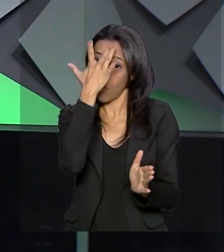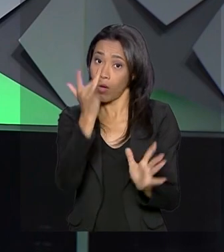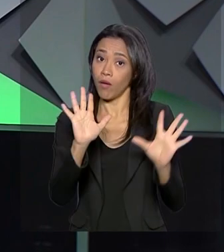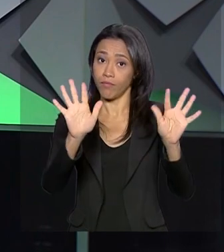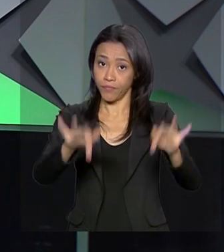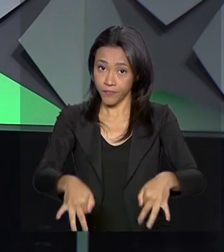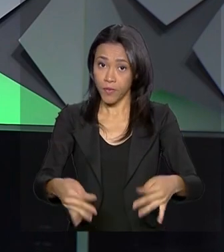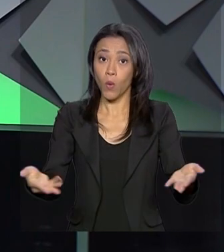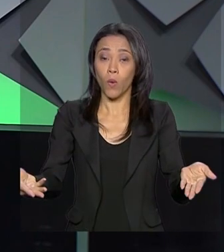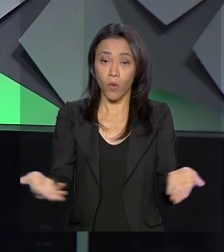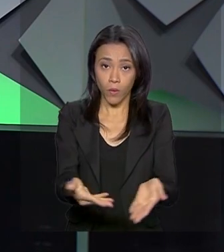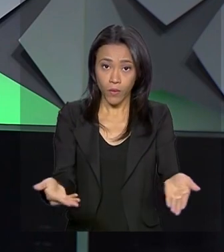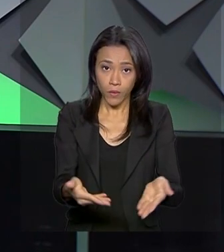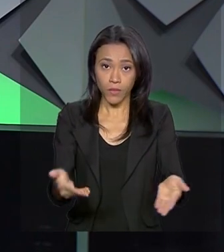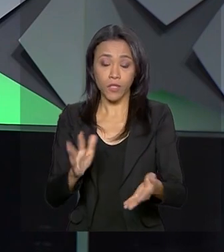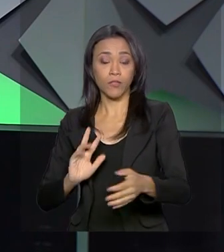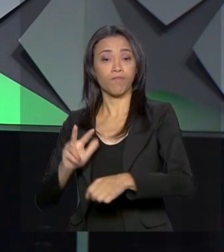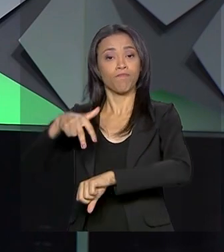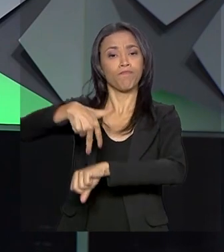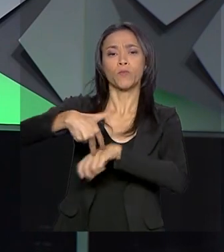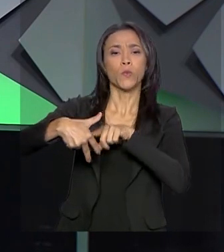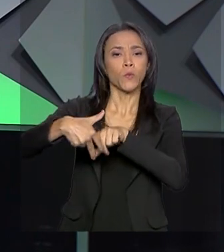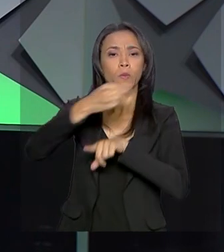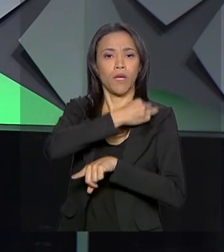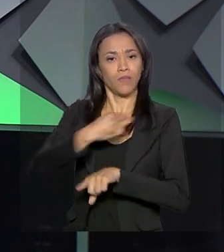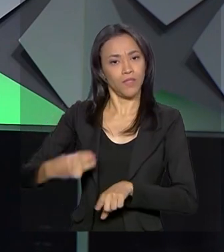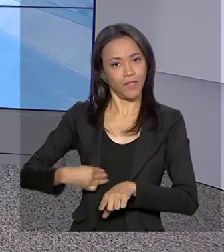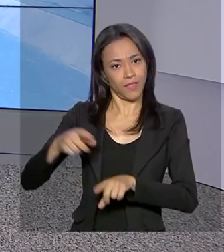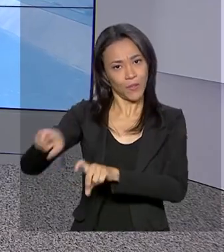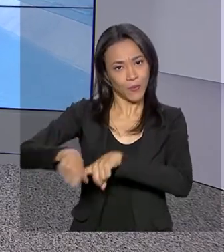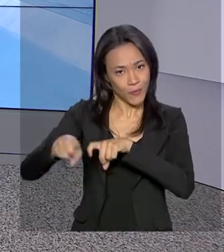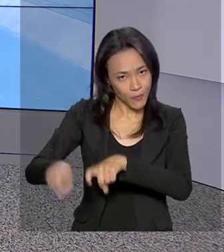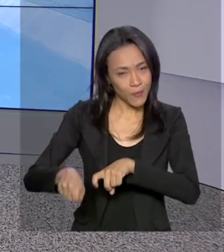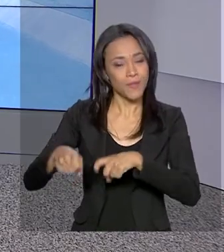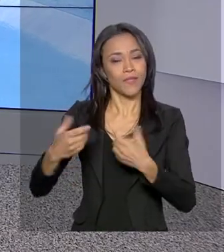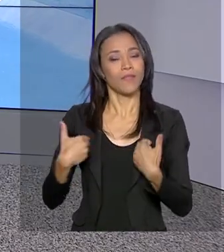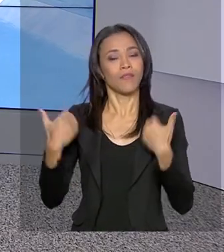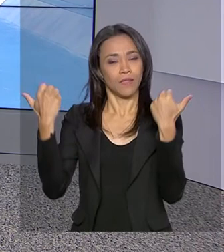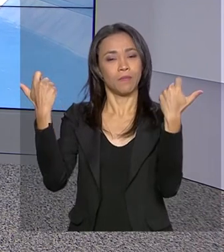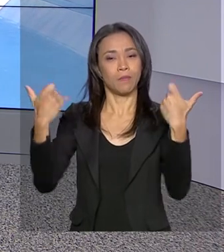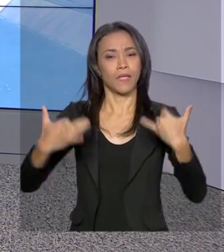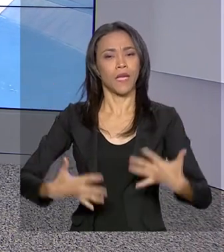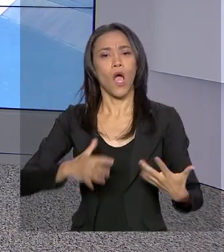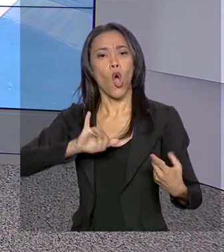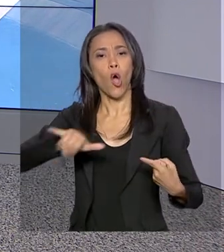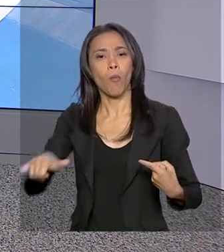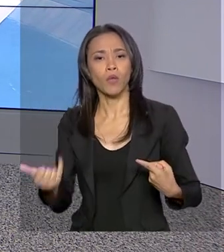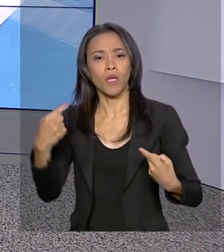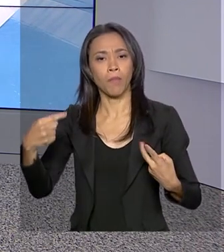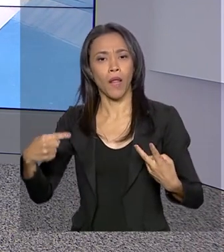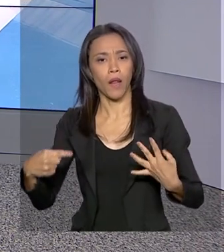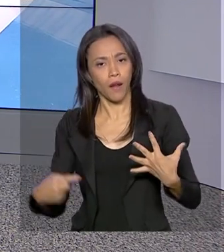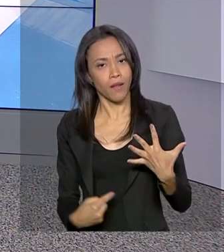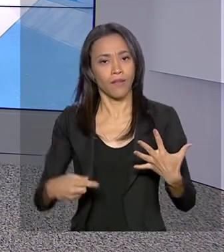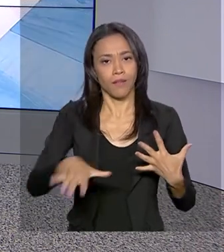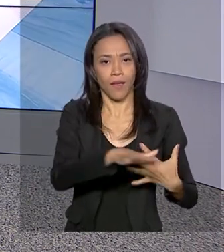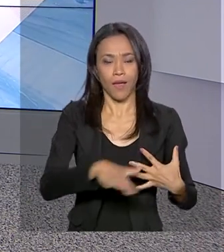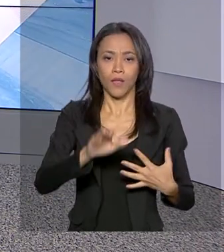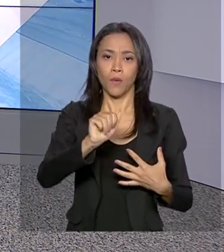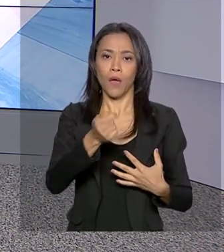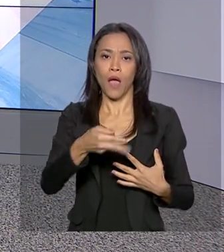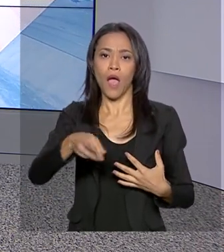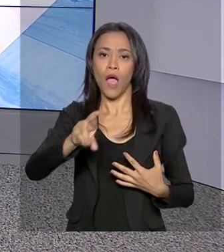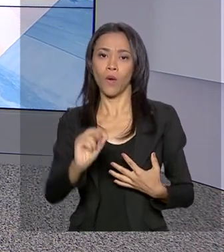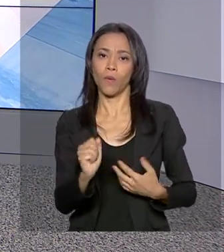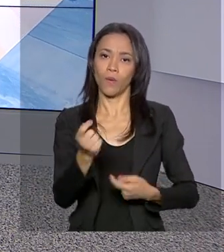Ainda hoje, a ministra da Agricultura, Tereza Cristina, vai apresentar as oportunidades de investimento no agronegócio brasileiro,